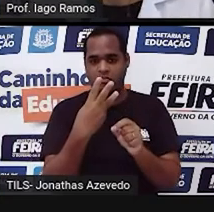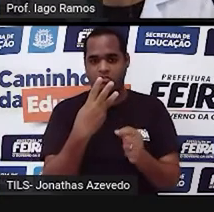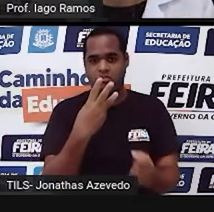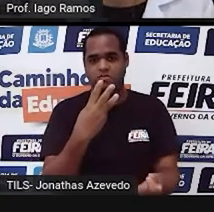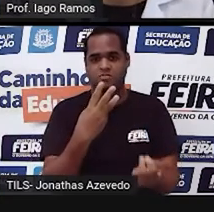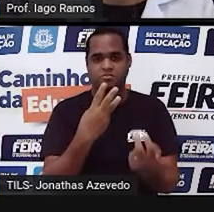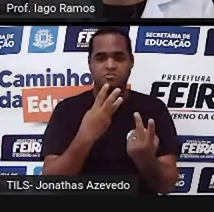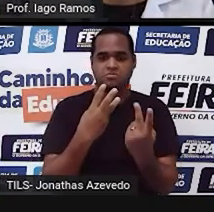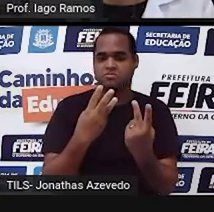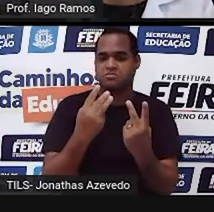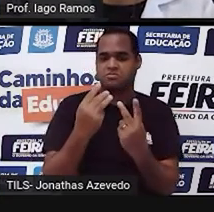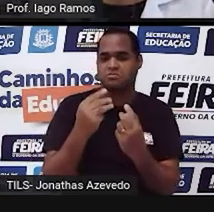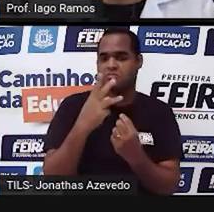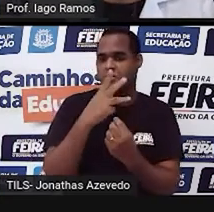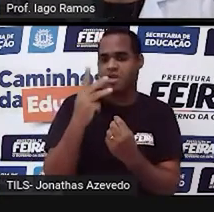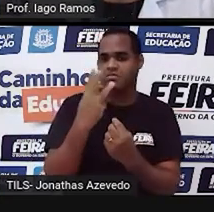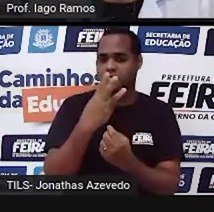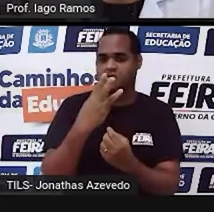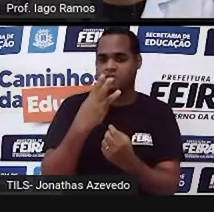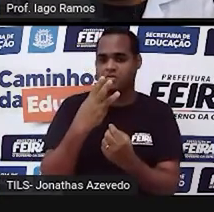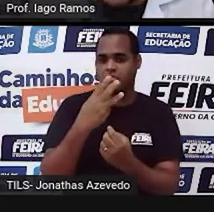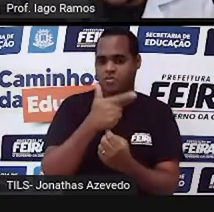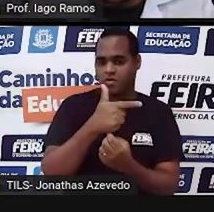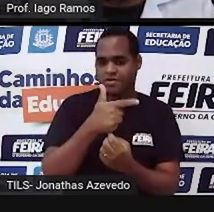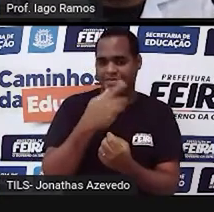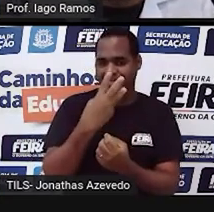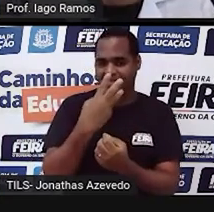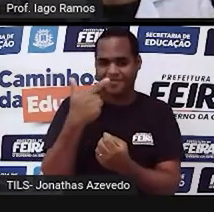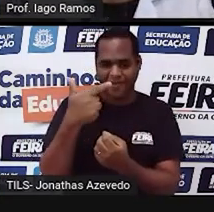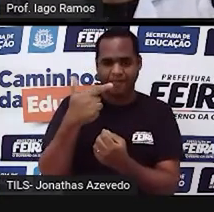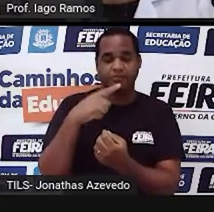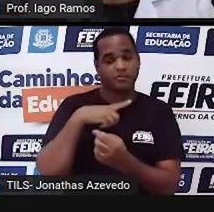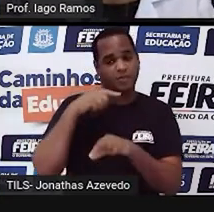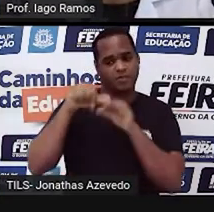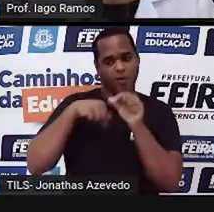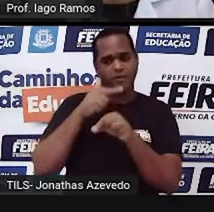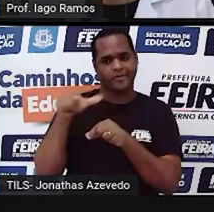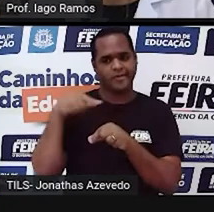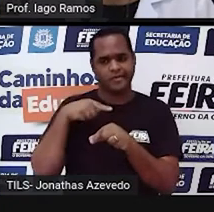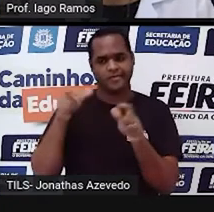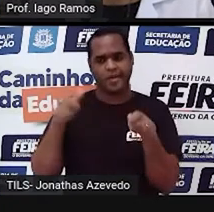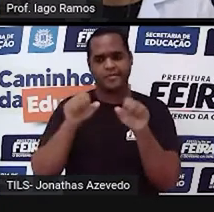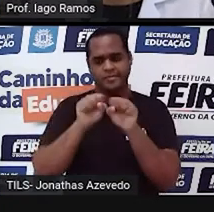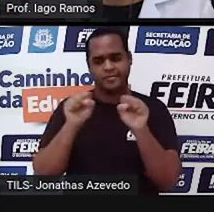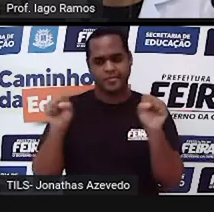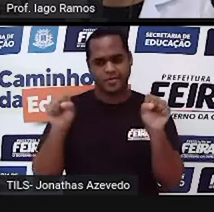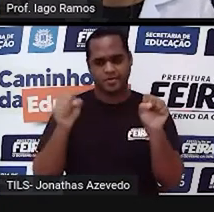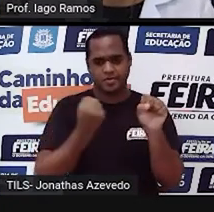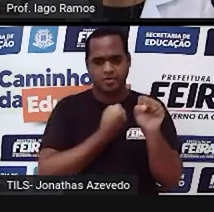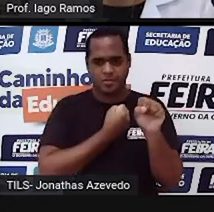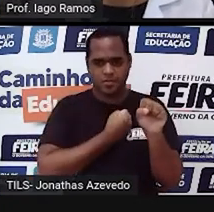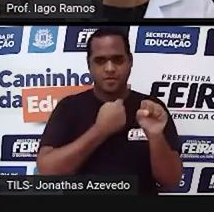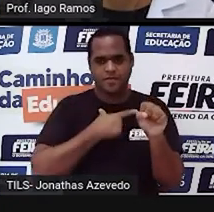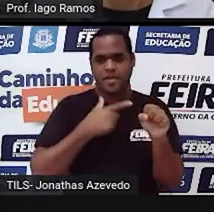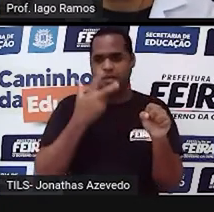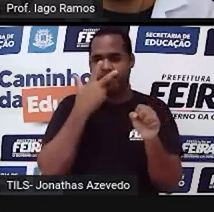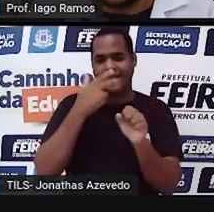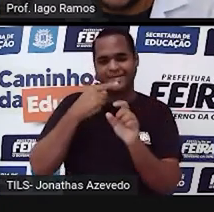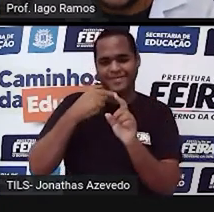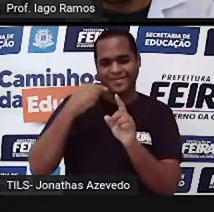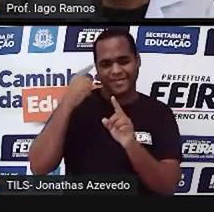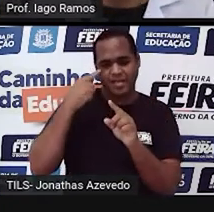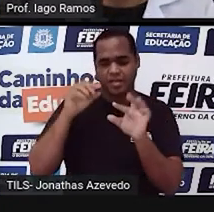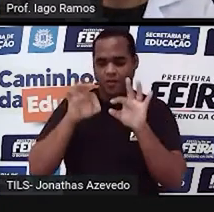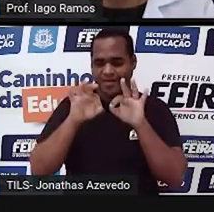2 atrás, já vira 32. Então, o nosso sistema de numeração ser posicional,